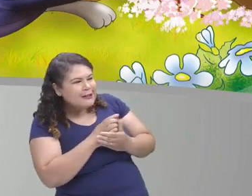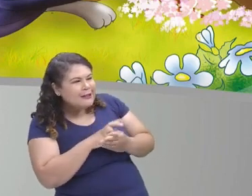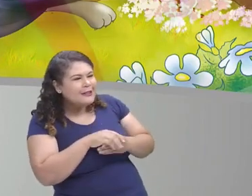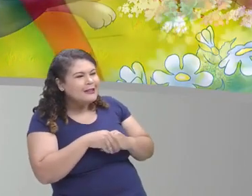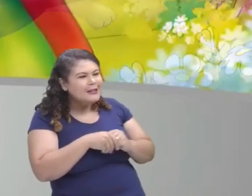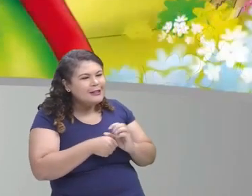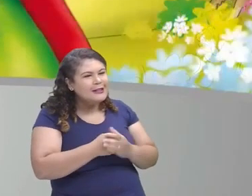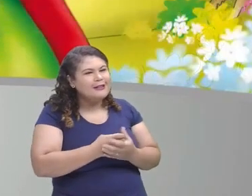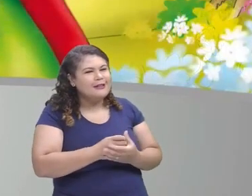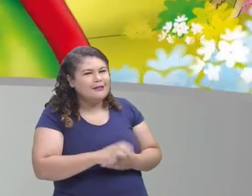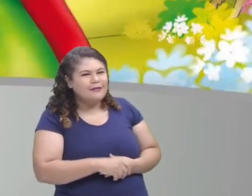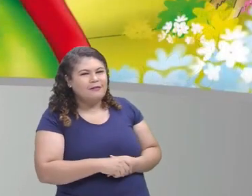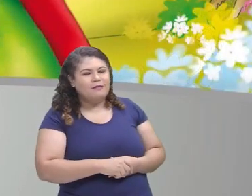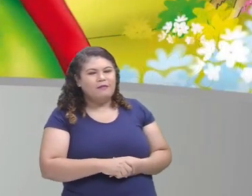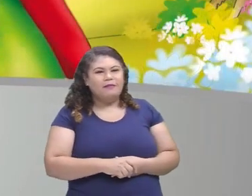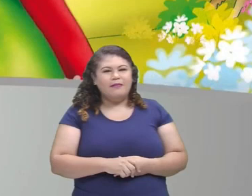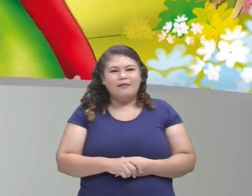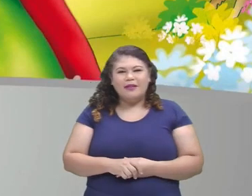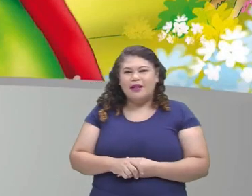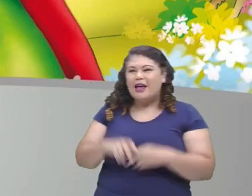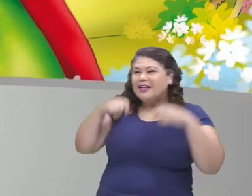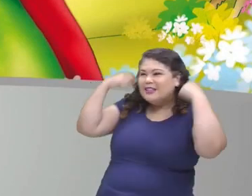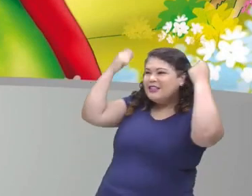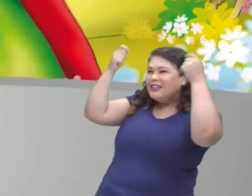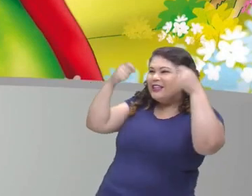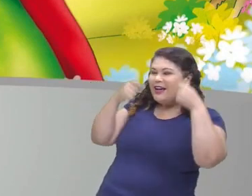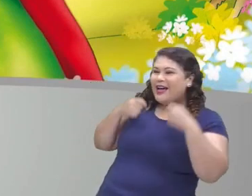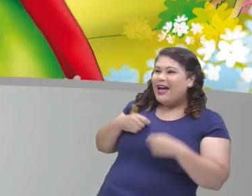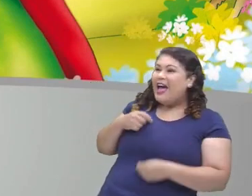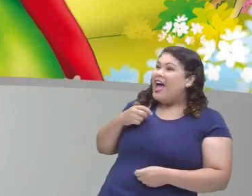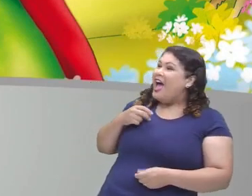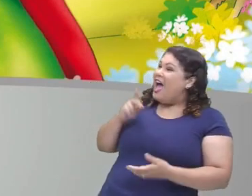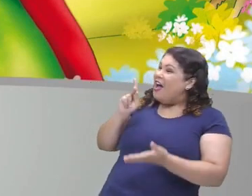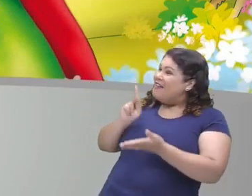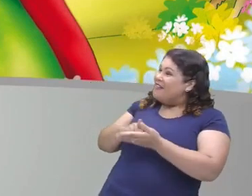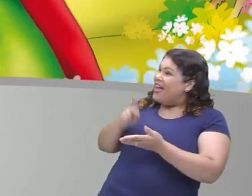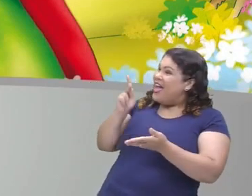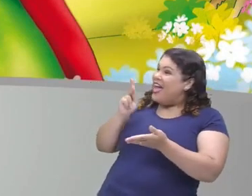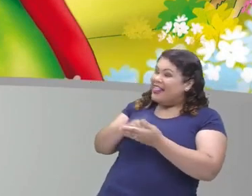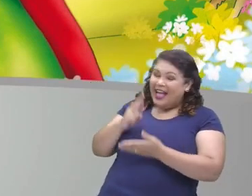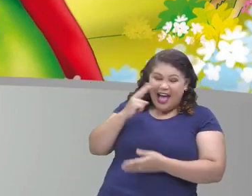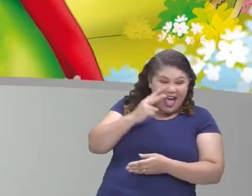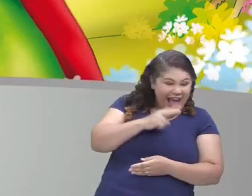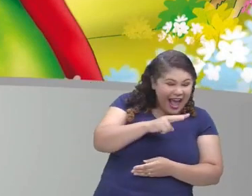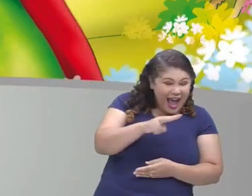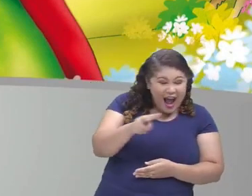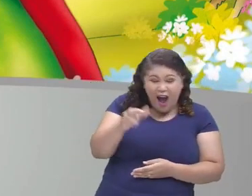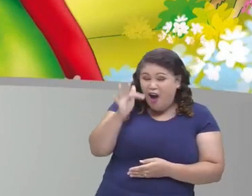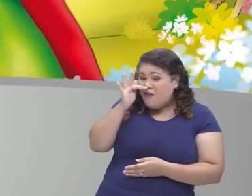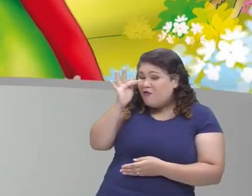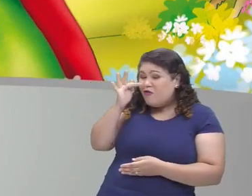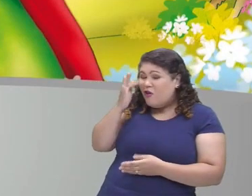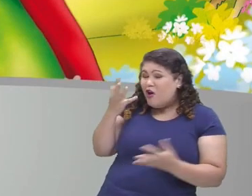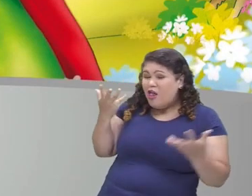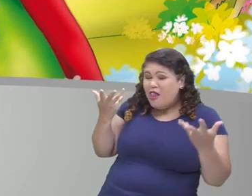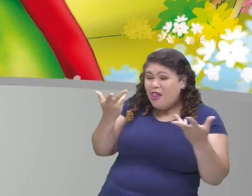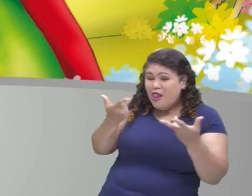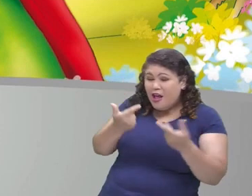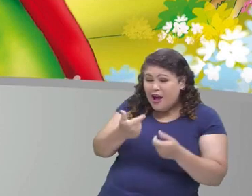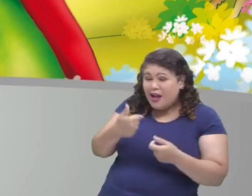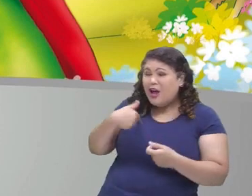Vermelho. Ela olhou em volta e ela aquelas flores